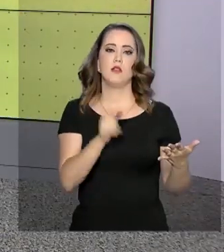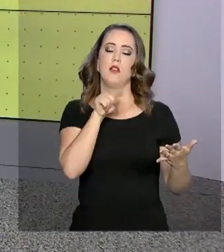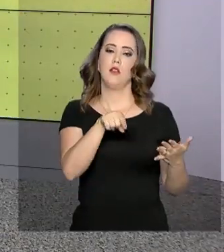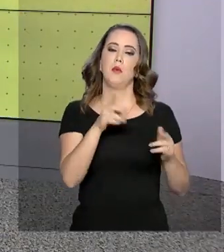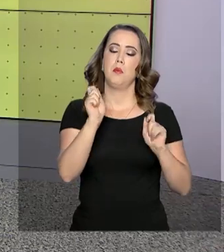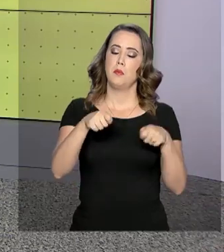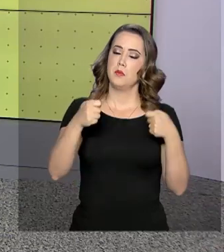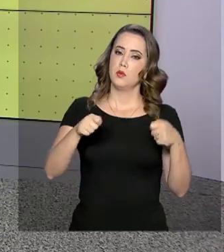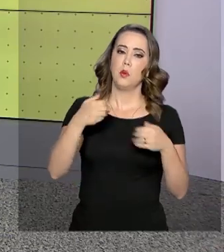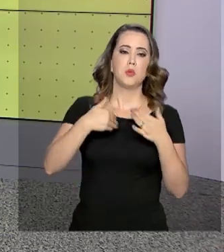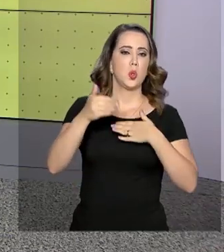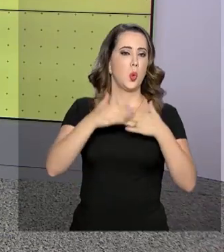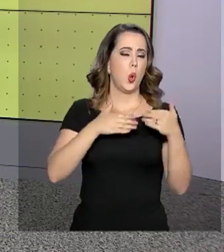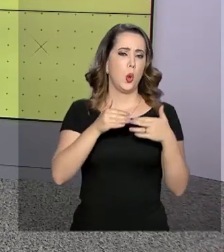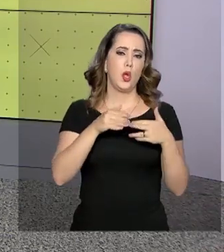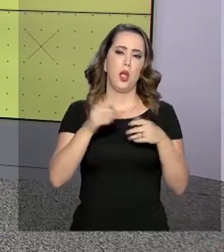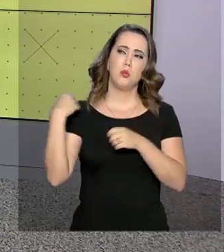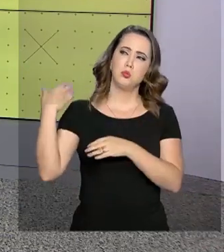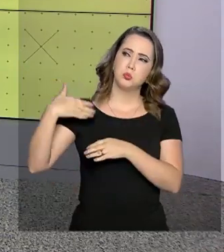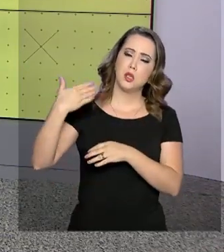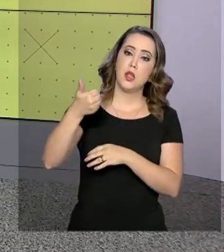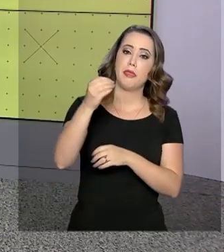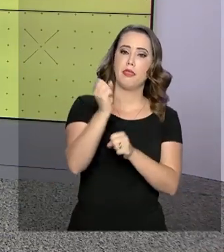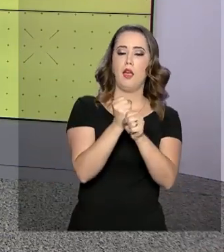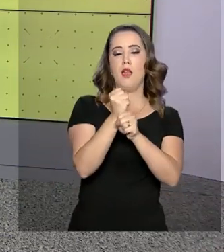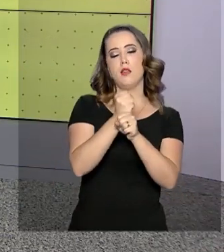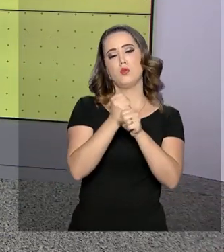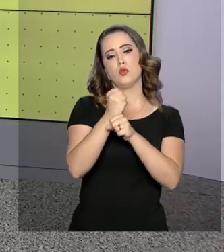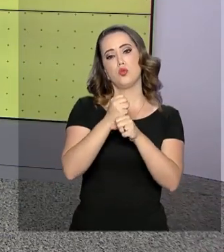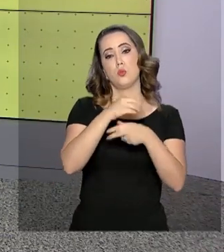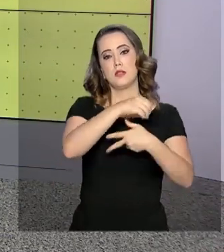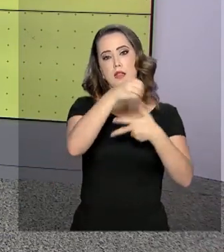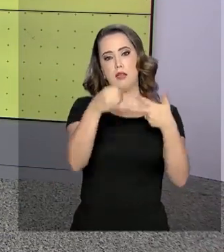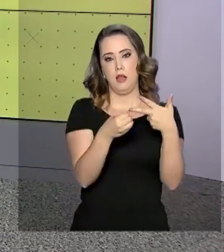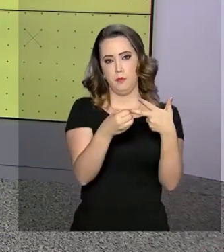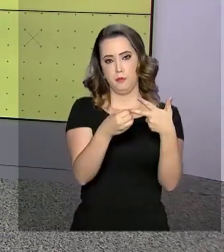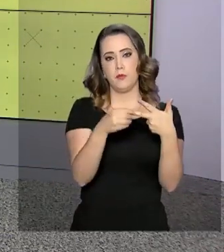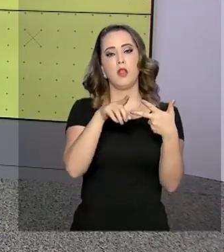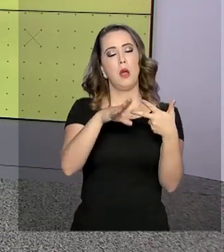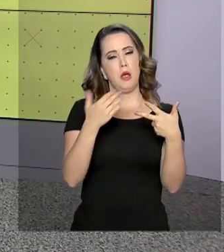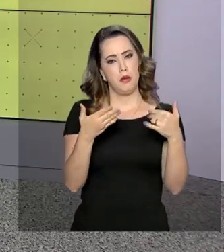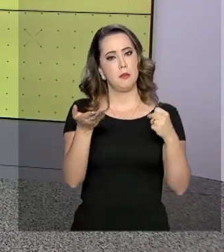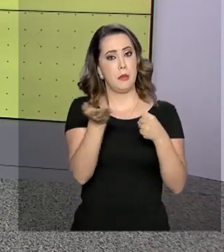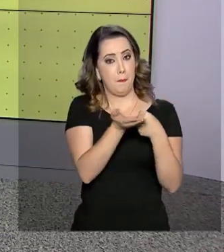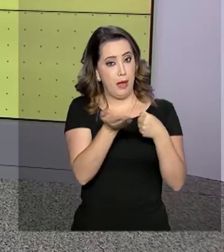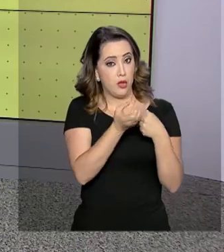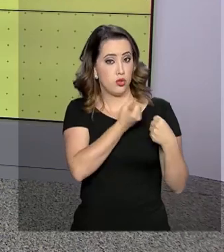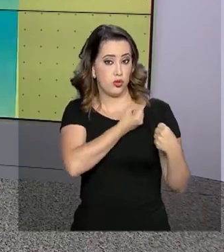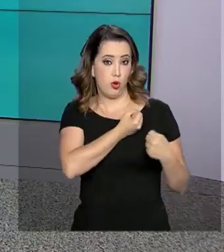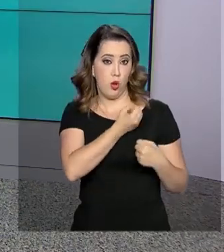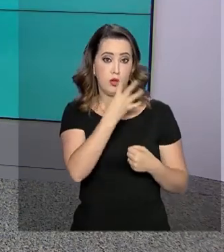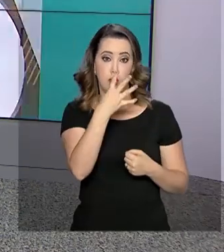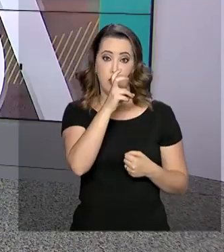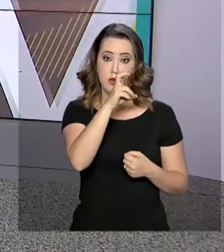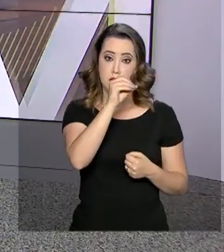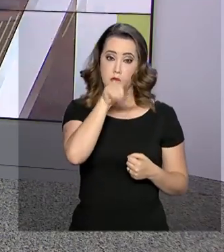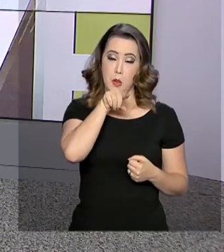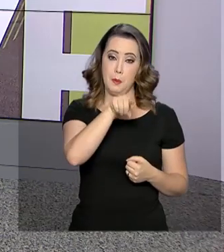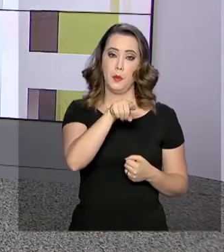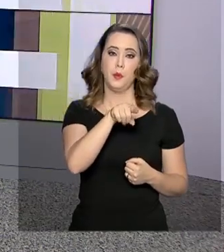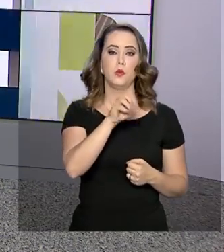precisa ter feito qualquer uma das últimas dez edições do Enem, ter tirado média igual ou superior a 450